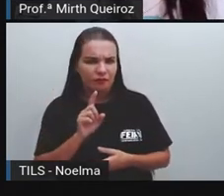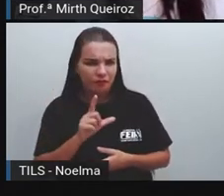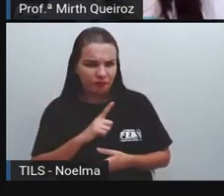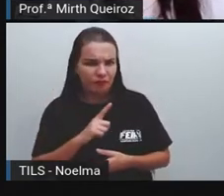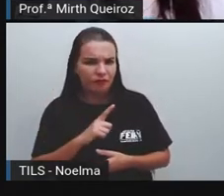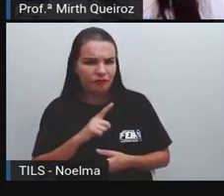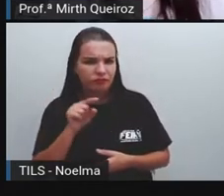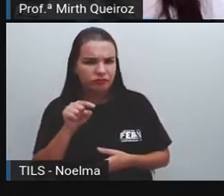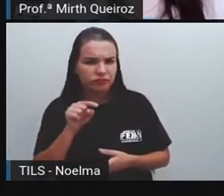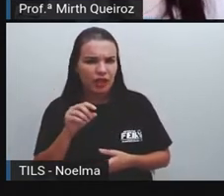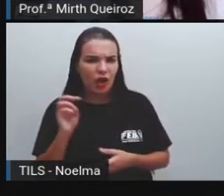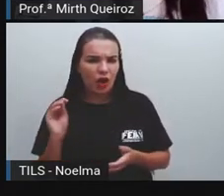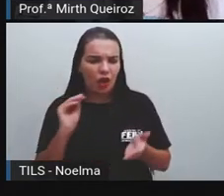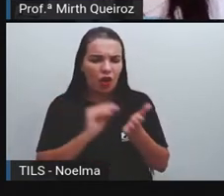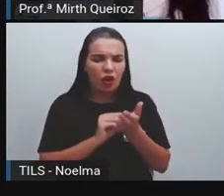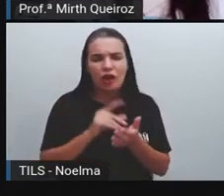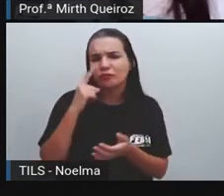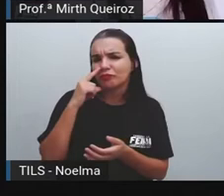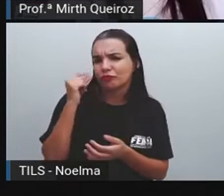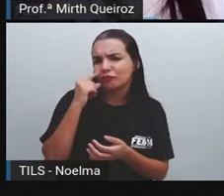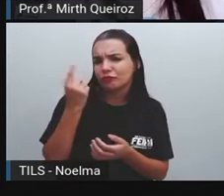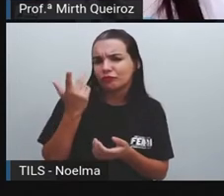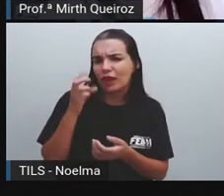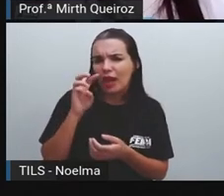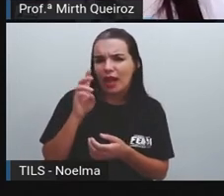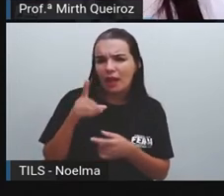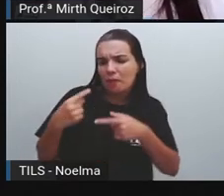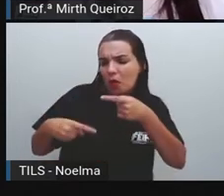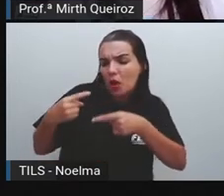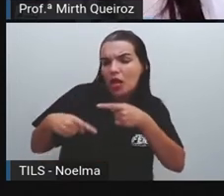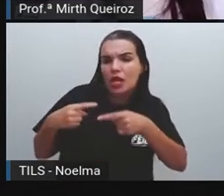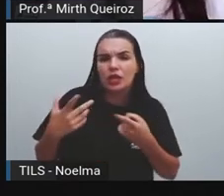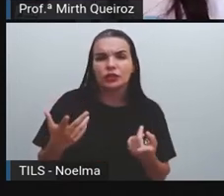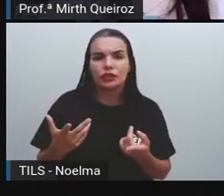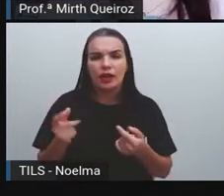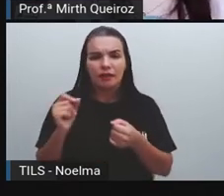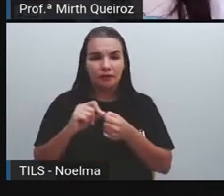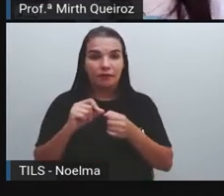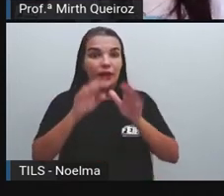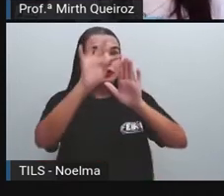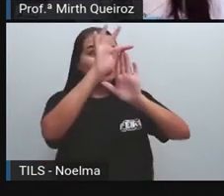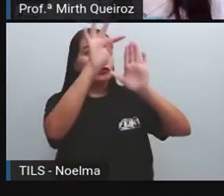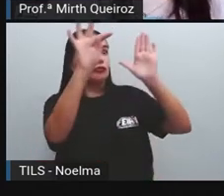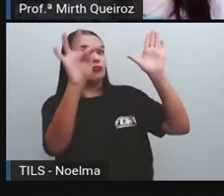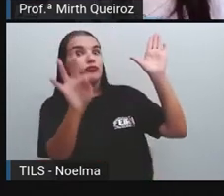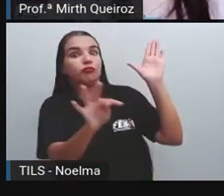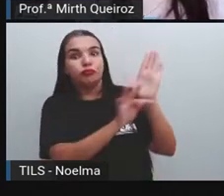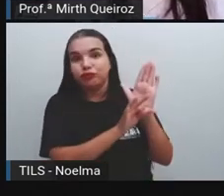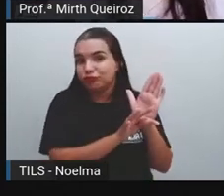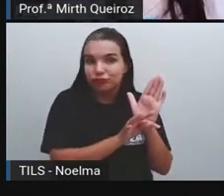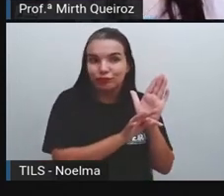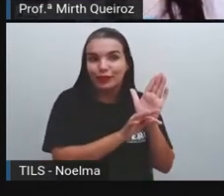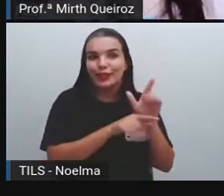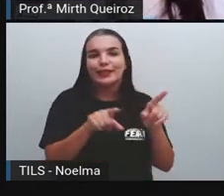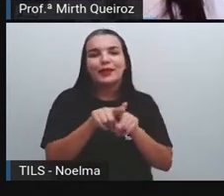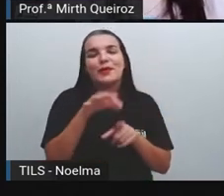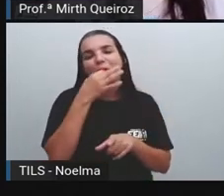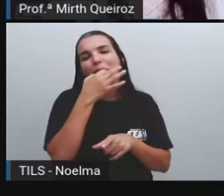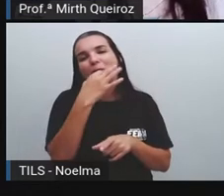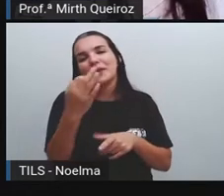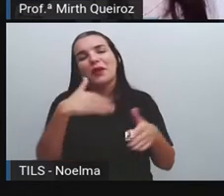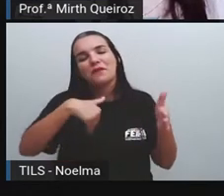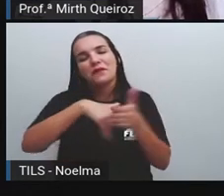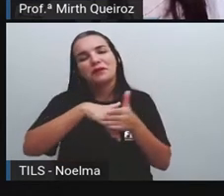Posta Seus memes De gatinho Que discute Política Faz um textão Né E comenta Sobre o